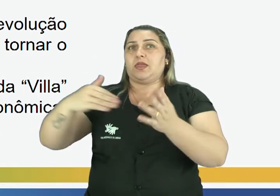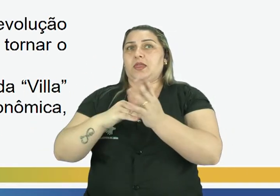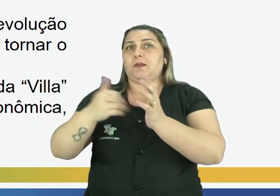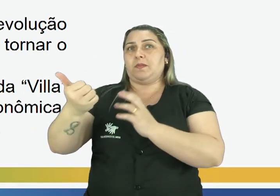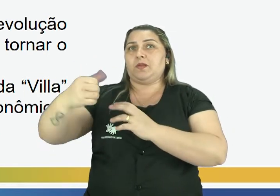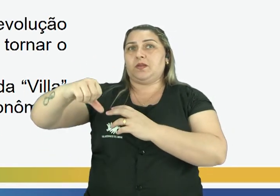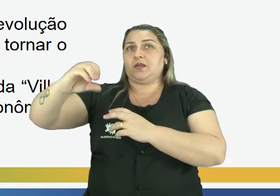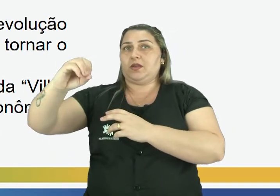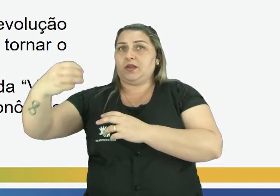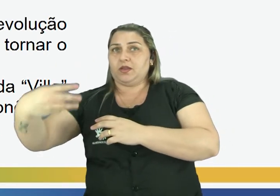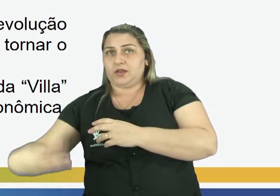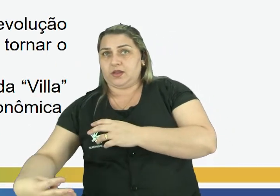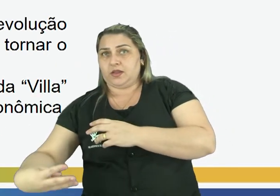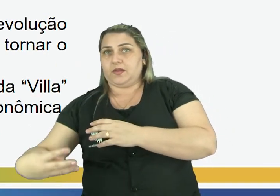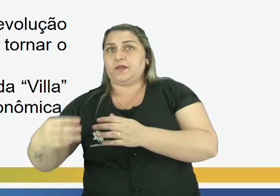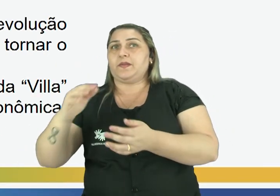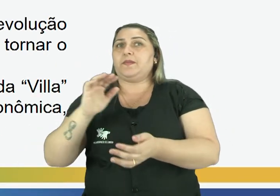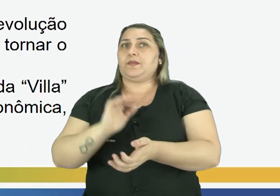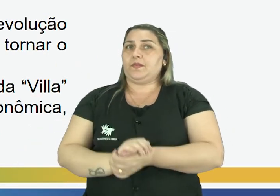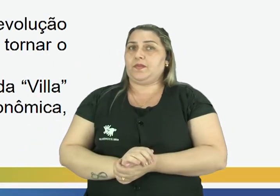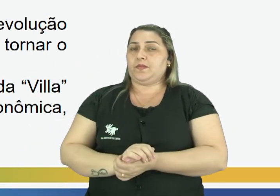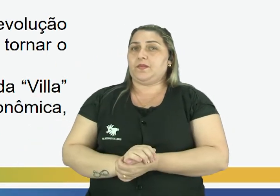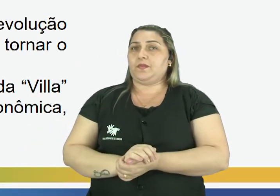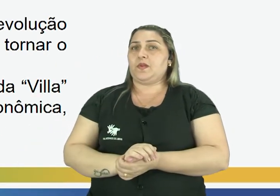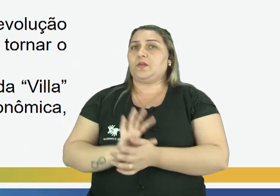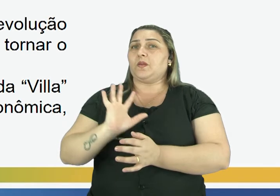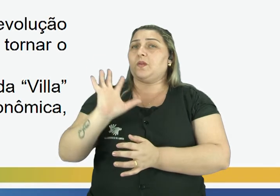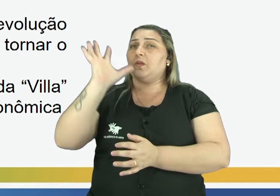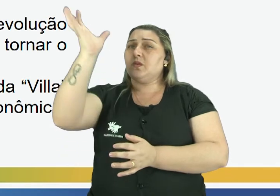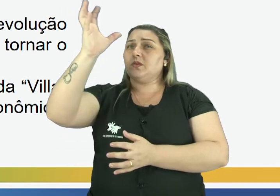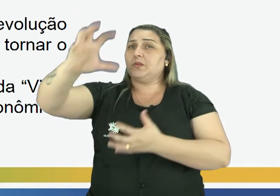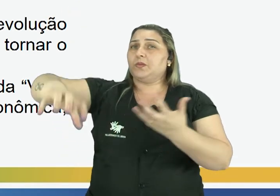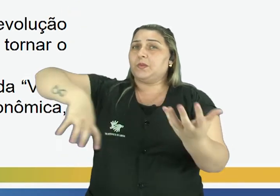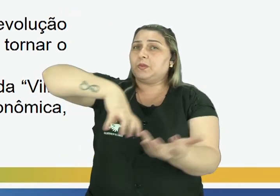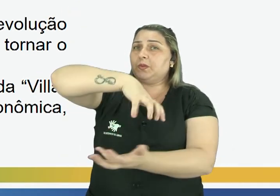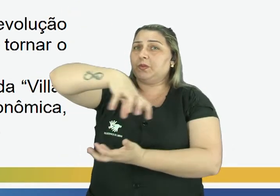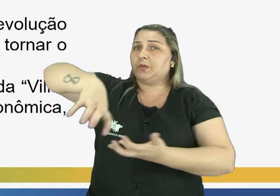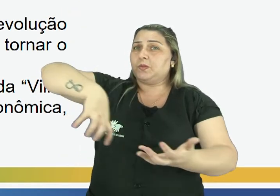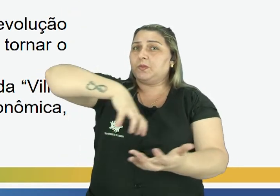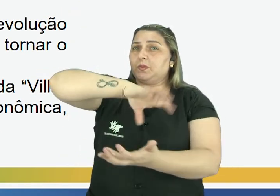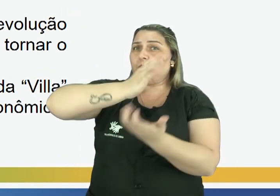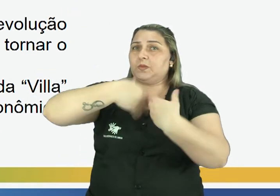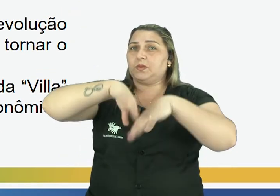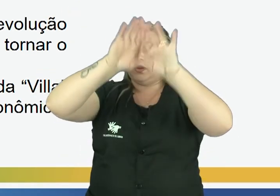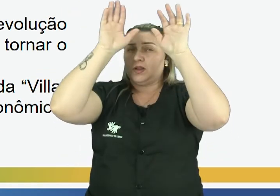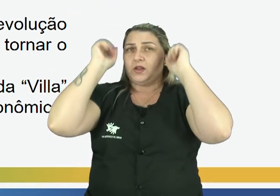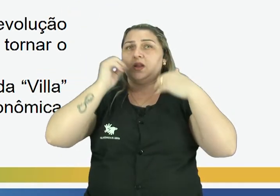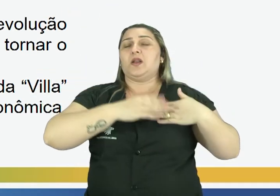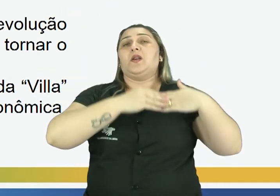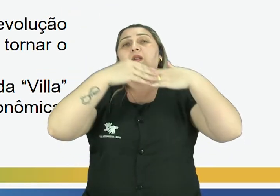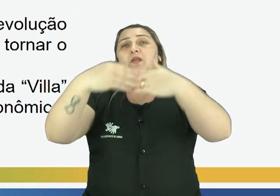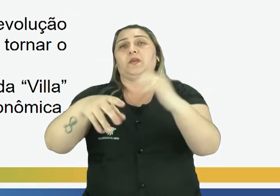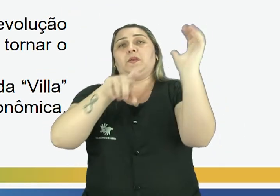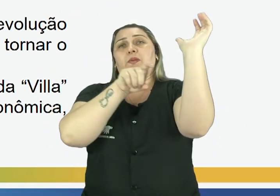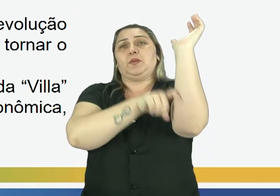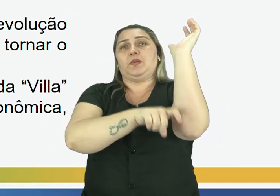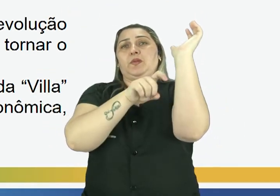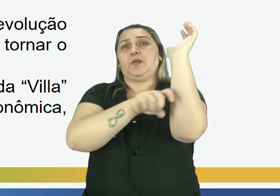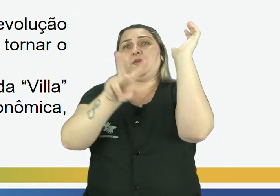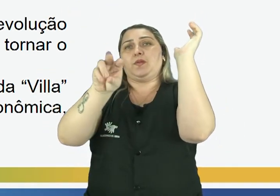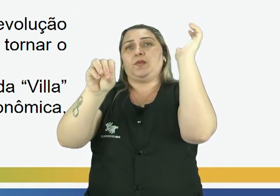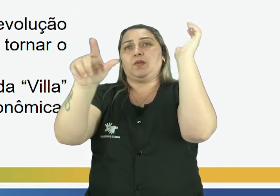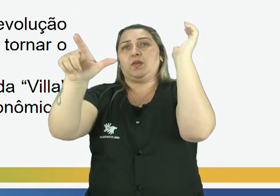1903, os acontecimentos da Revolução Acreana levam o Seringal volta da